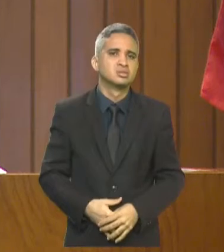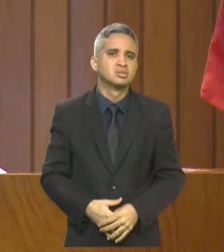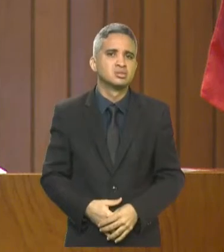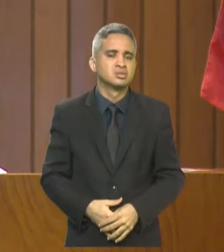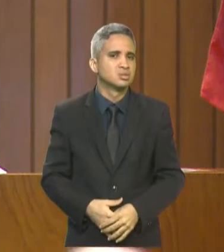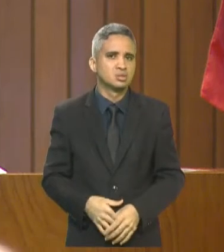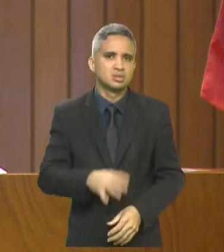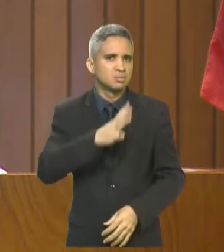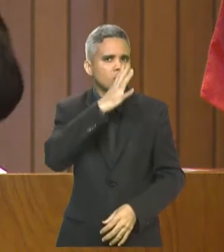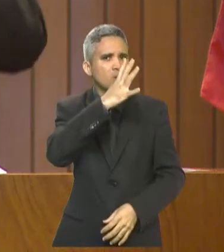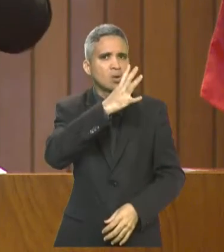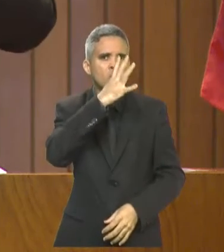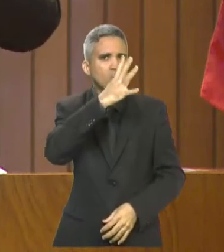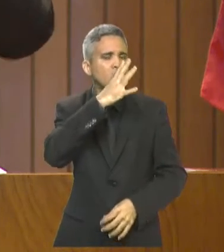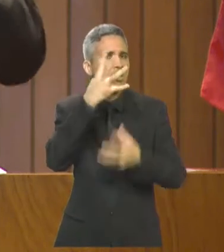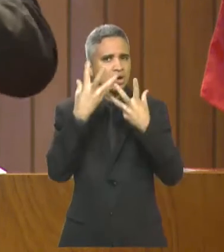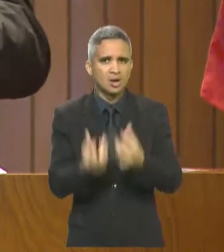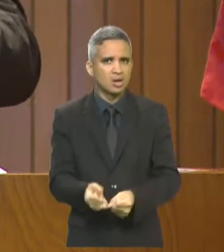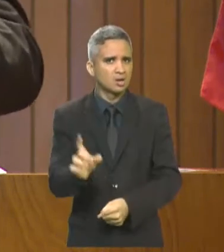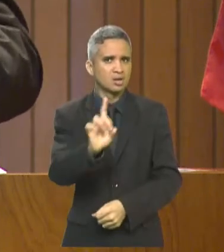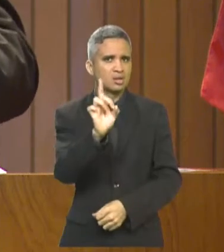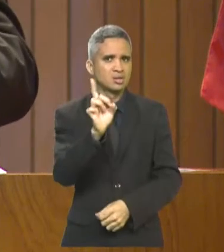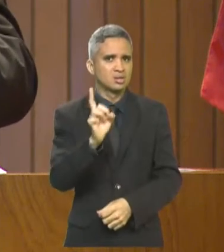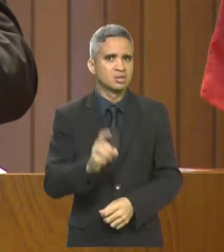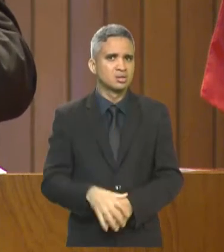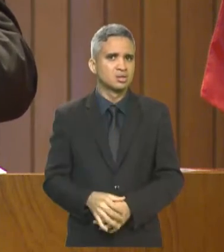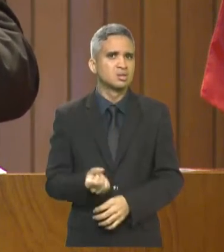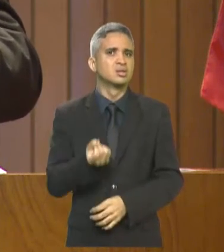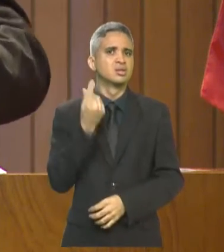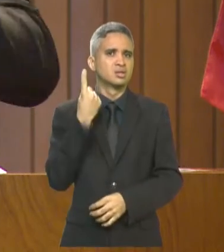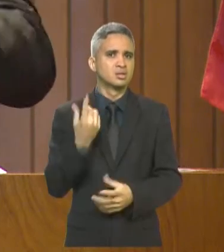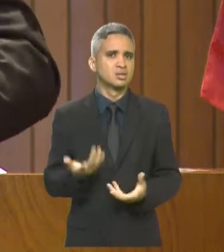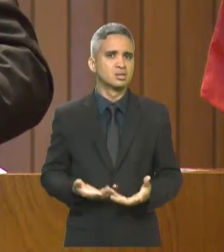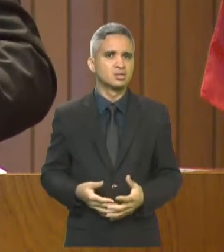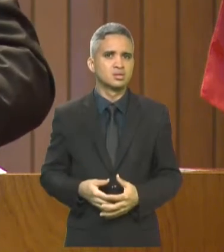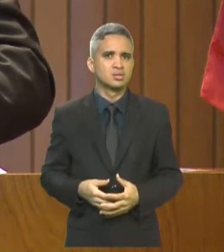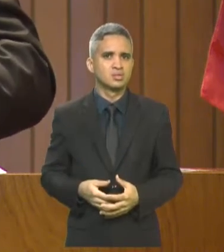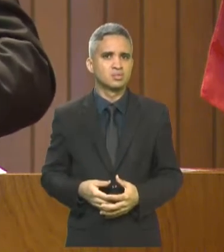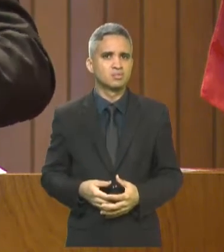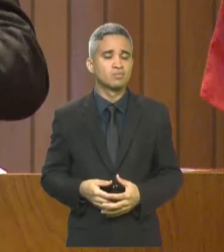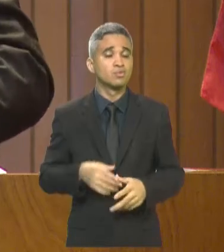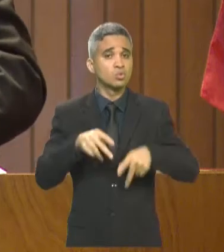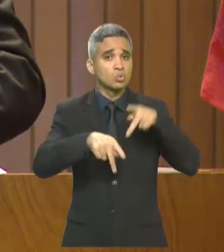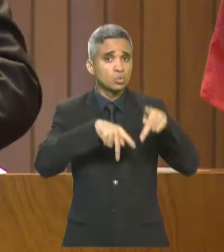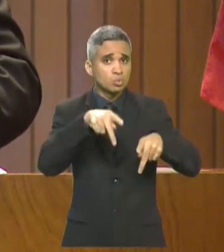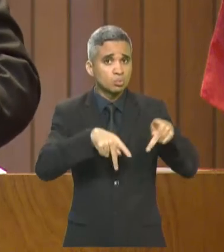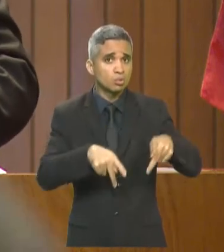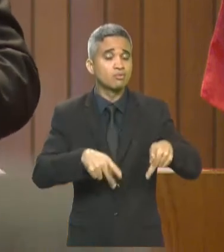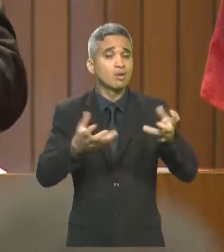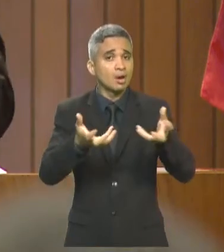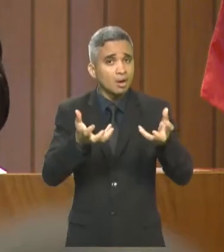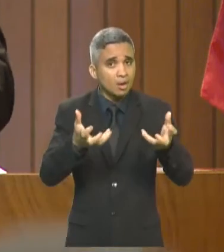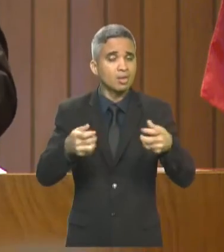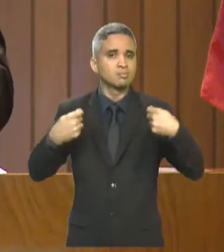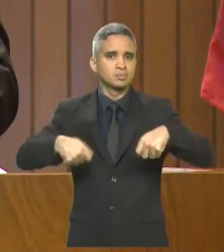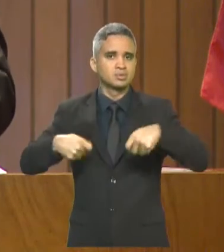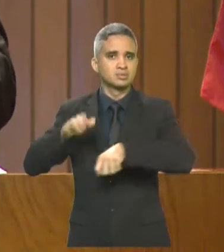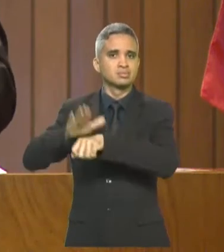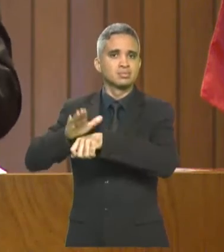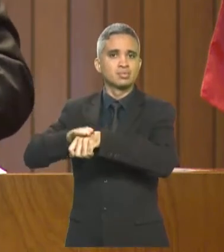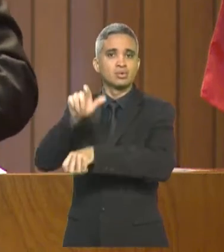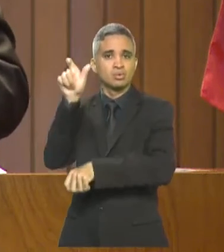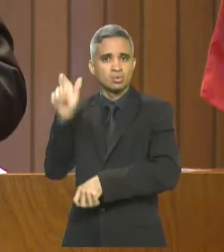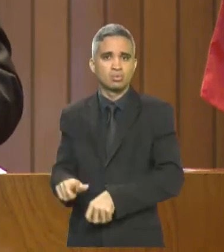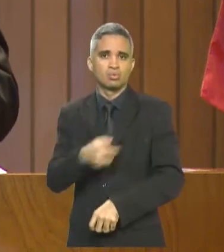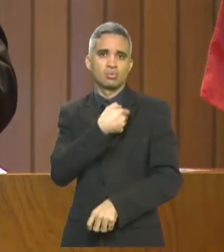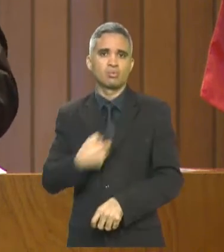um absurdo. Então, a espera da população, por ações do governo do estado, que realmente possam mudar